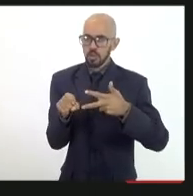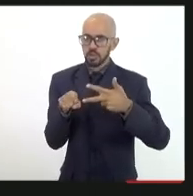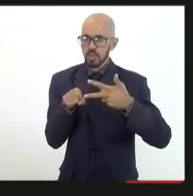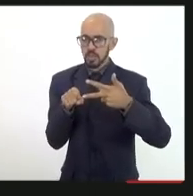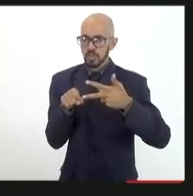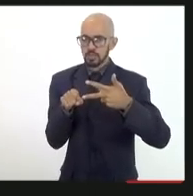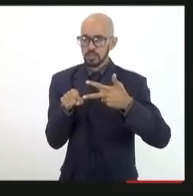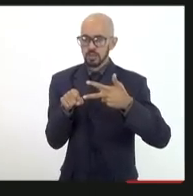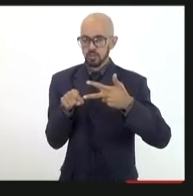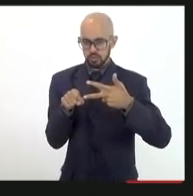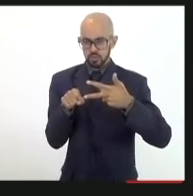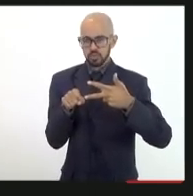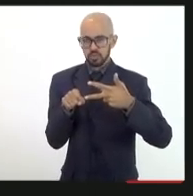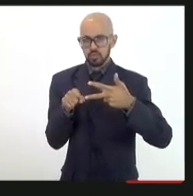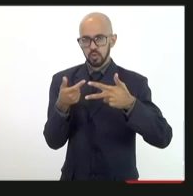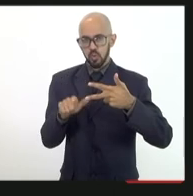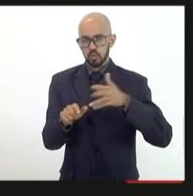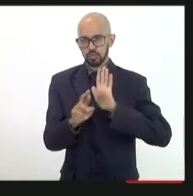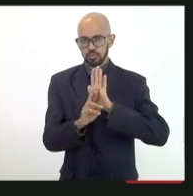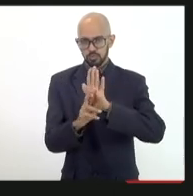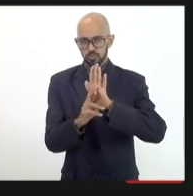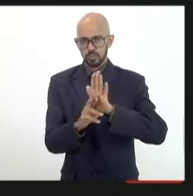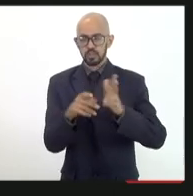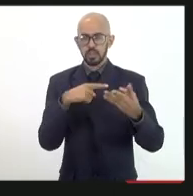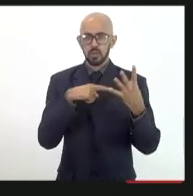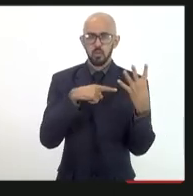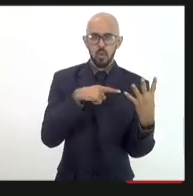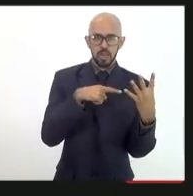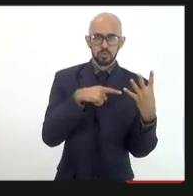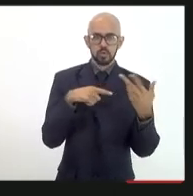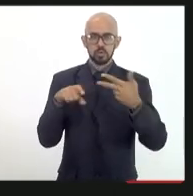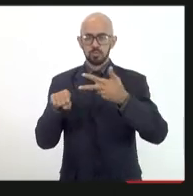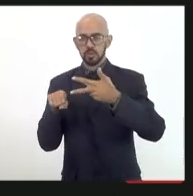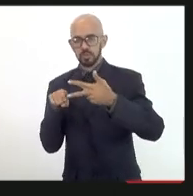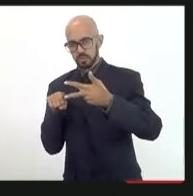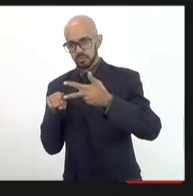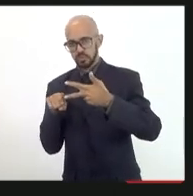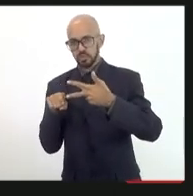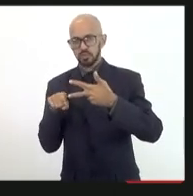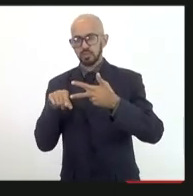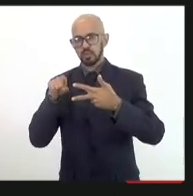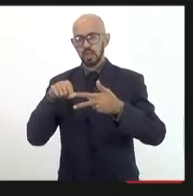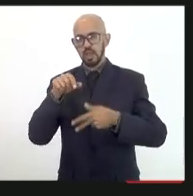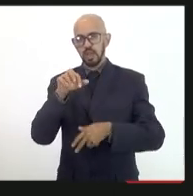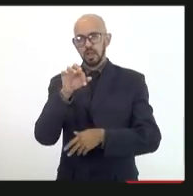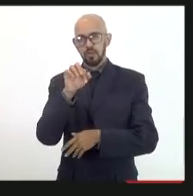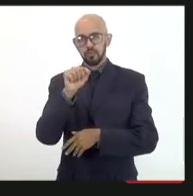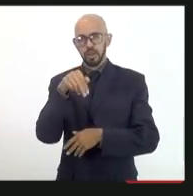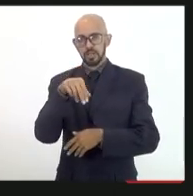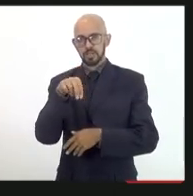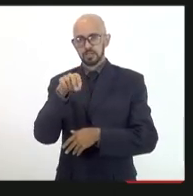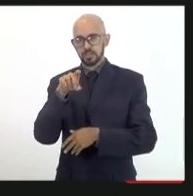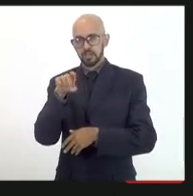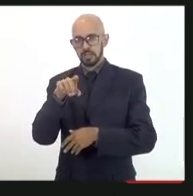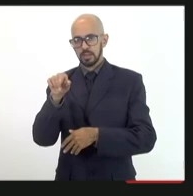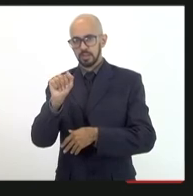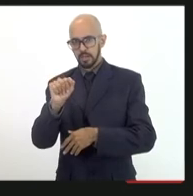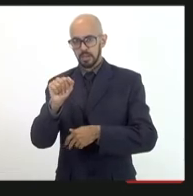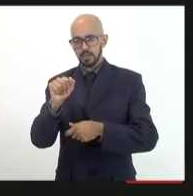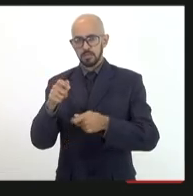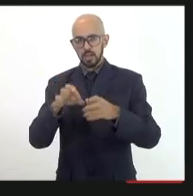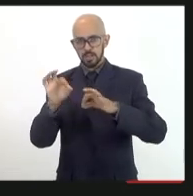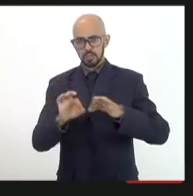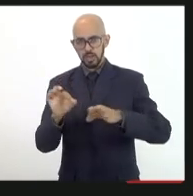representações portanto nós temos quatro representantes do poder executivo que é a fazenda planejamento secretaria de